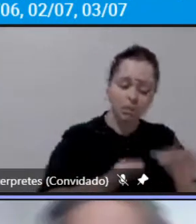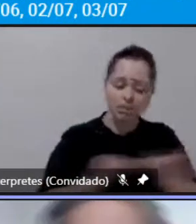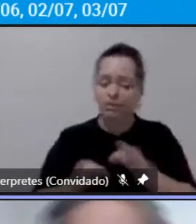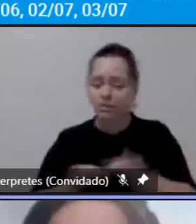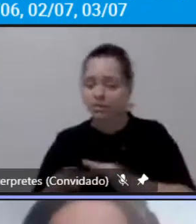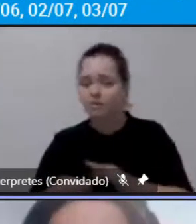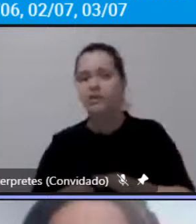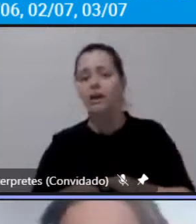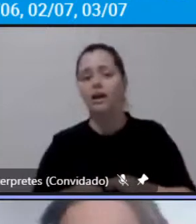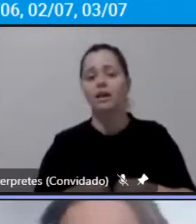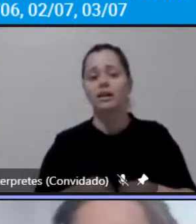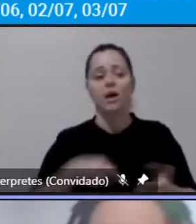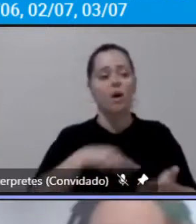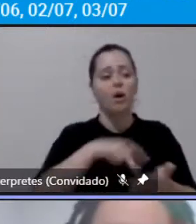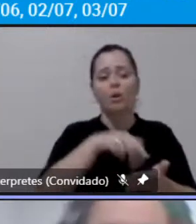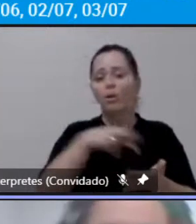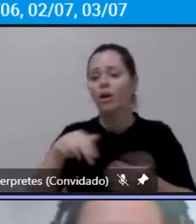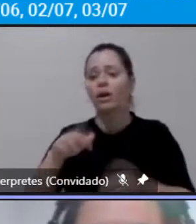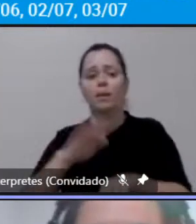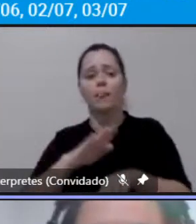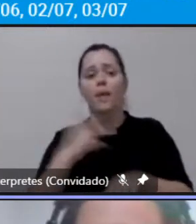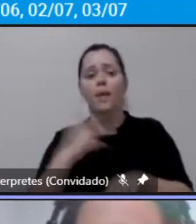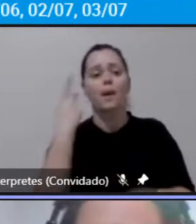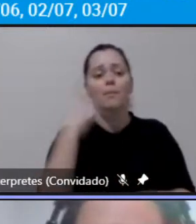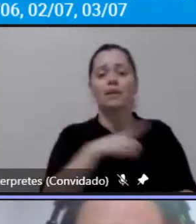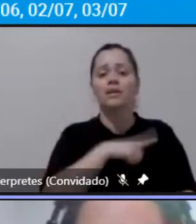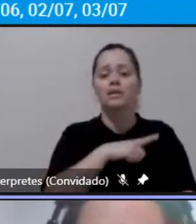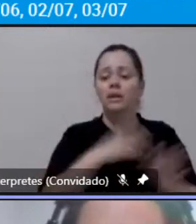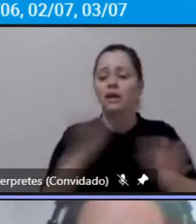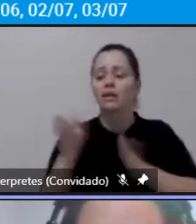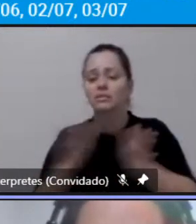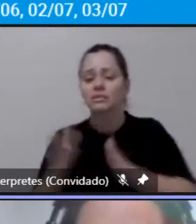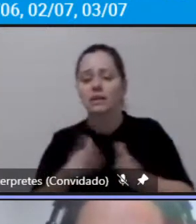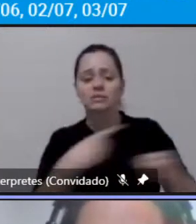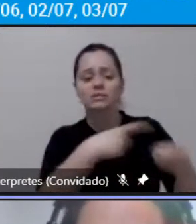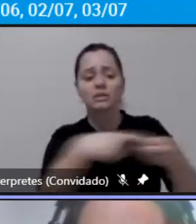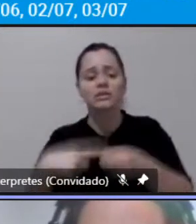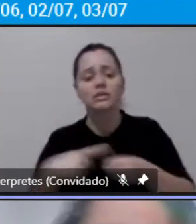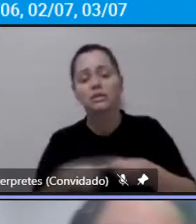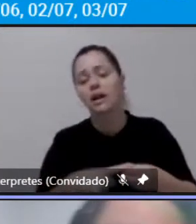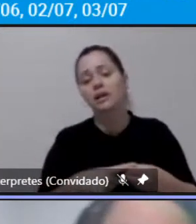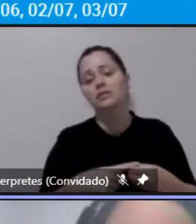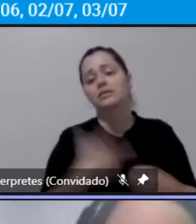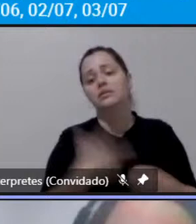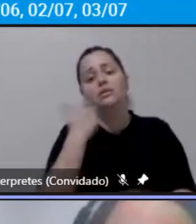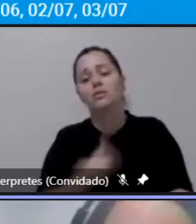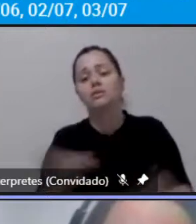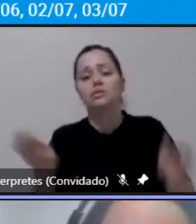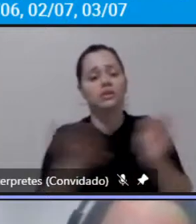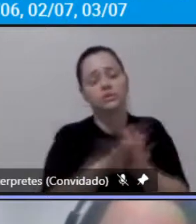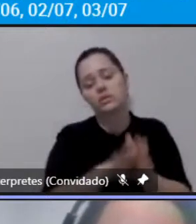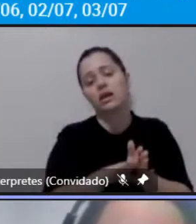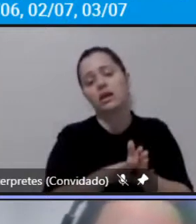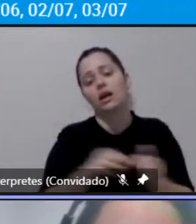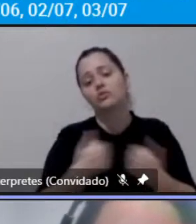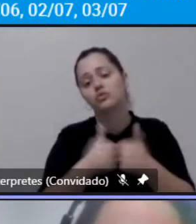modos de transporte para ter acesso a essas linhas metropolitanas pode passar